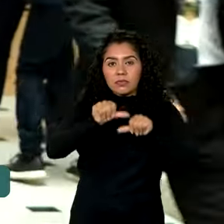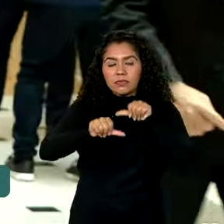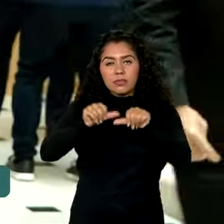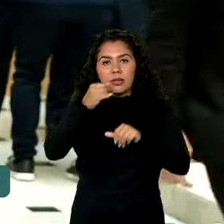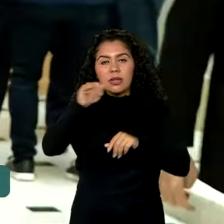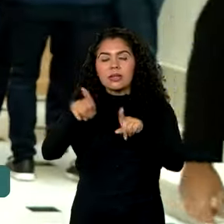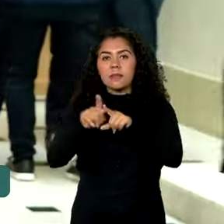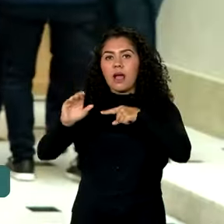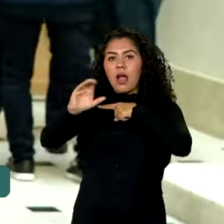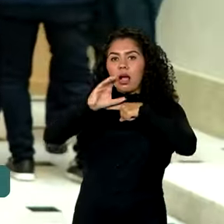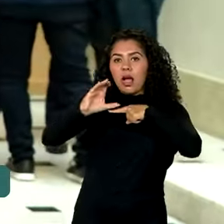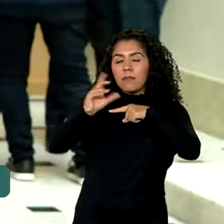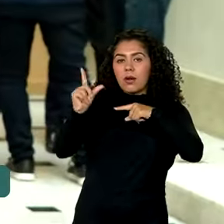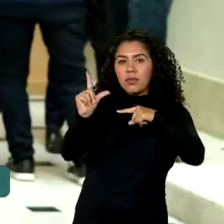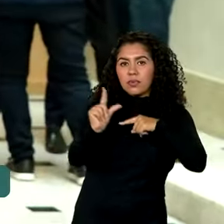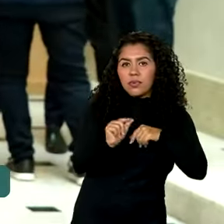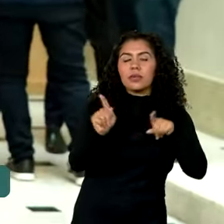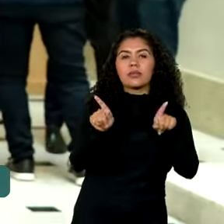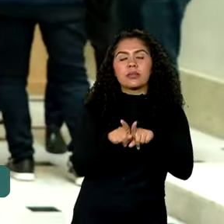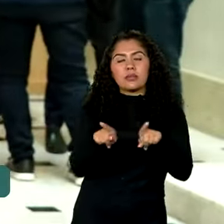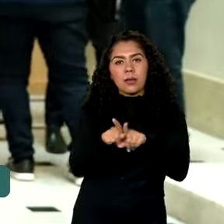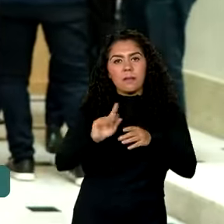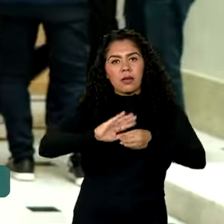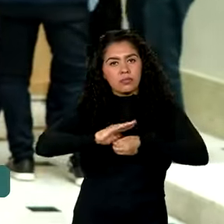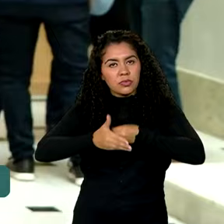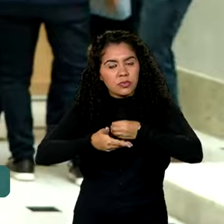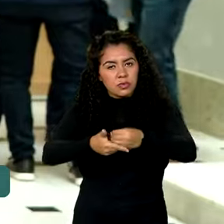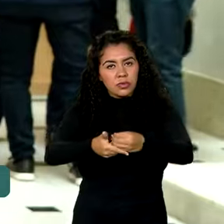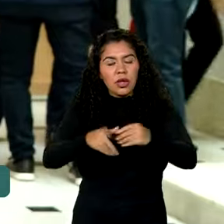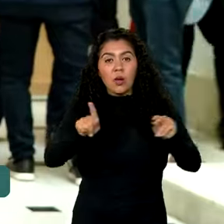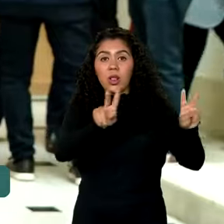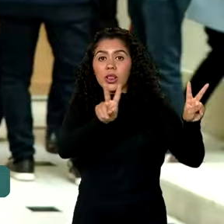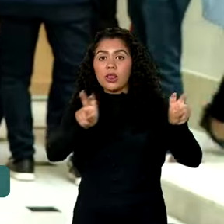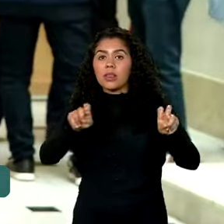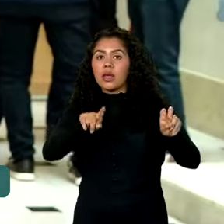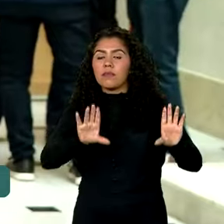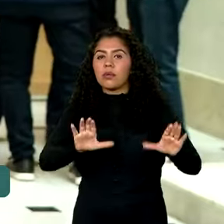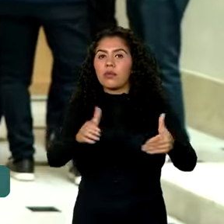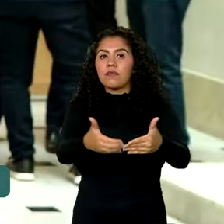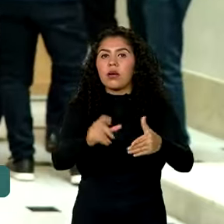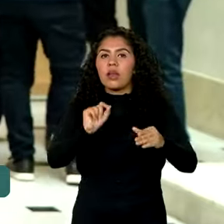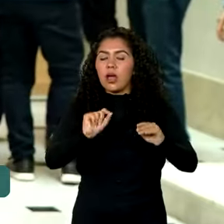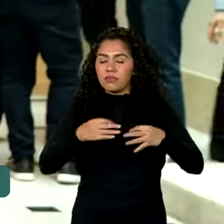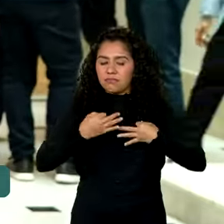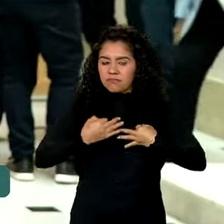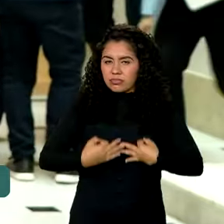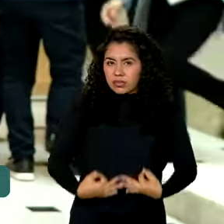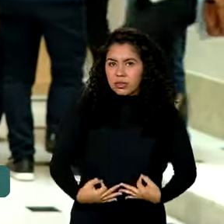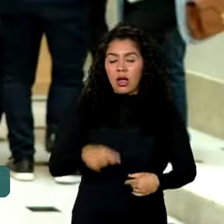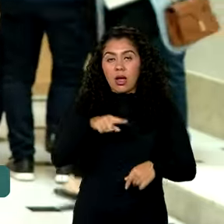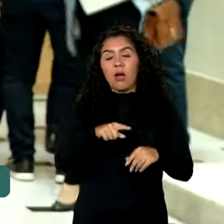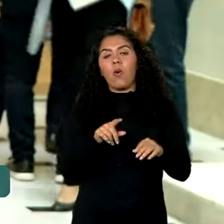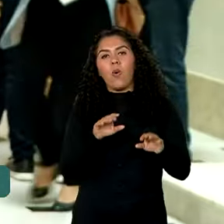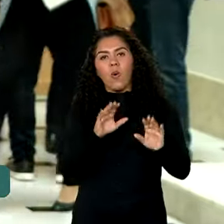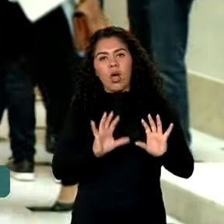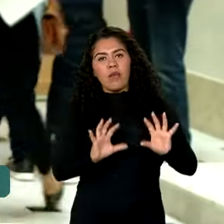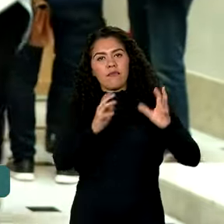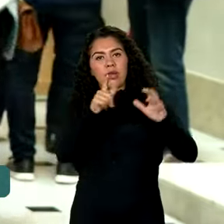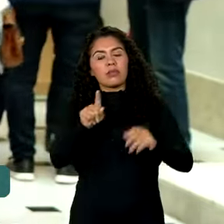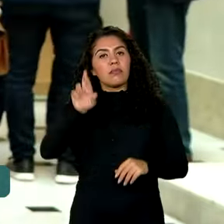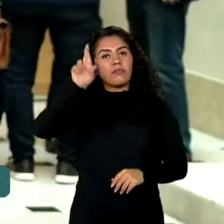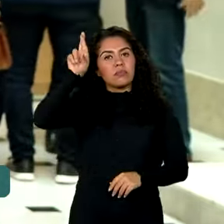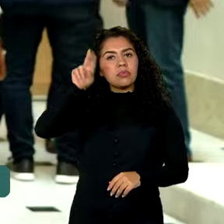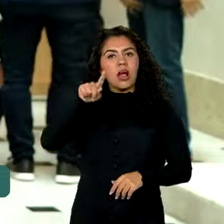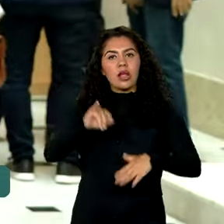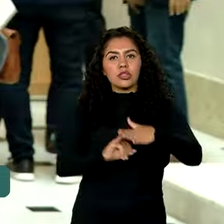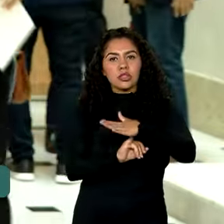inovações verdes. O tema geral do fórum, Vanessa, é investir em dignidade. O evento é organizado pelo Instituto